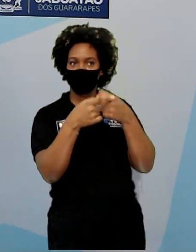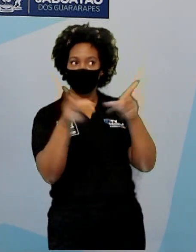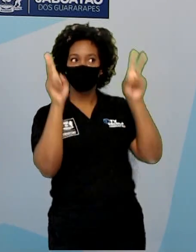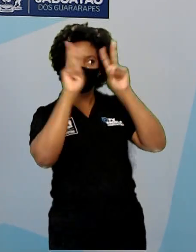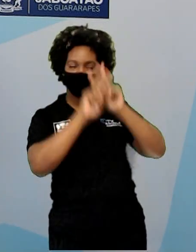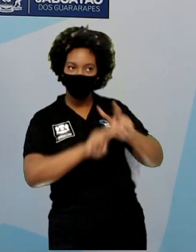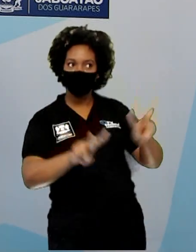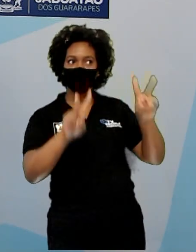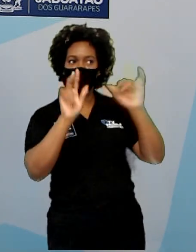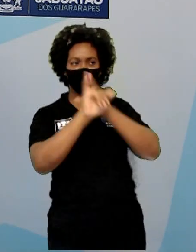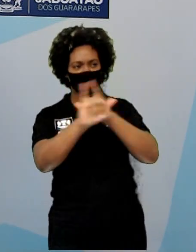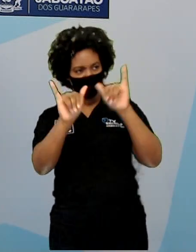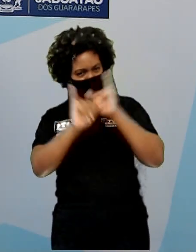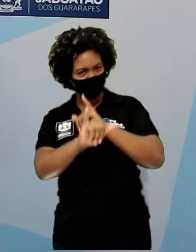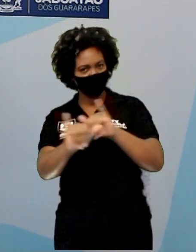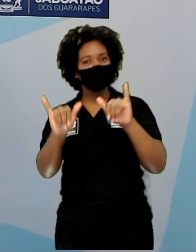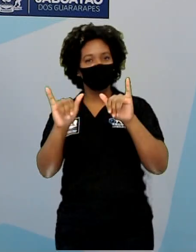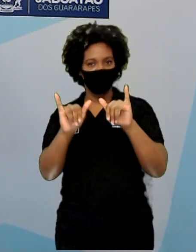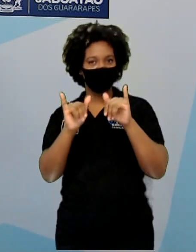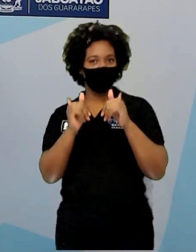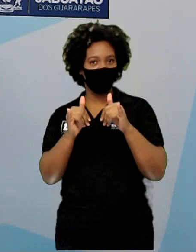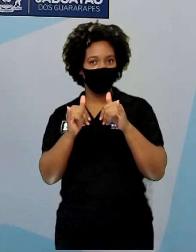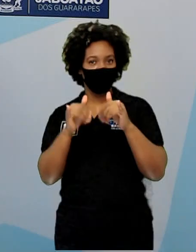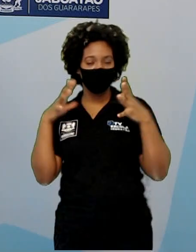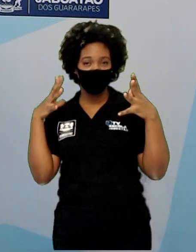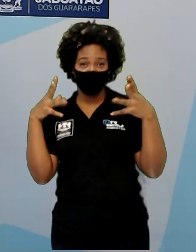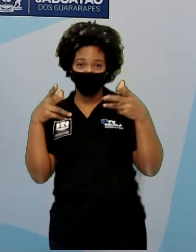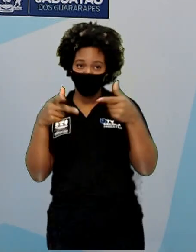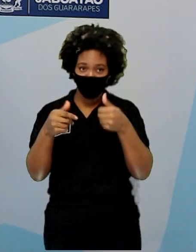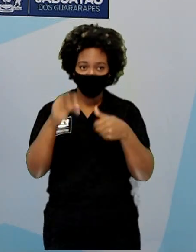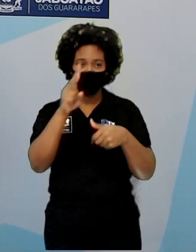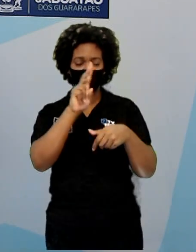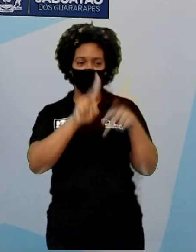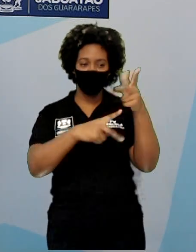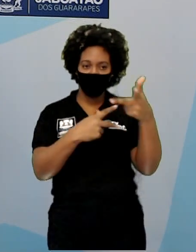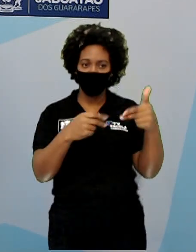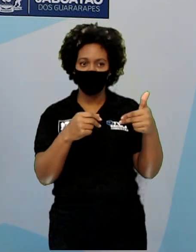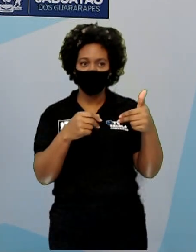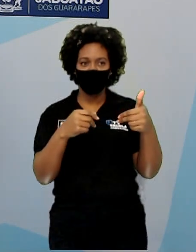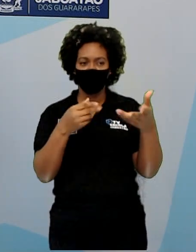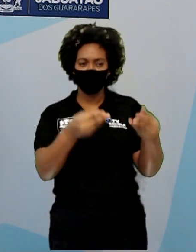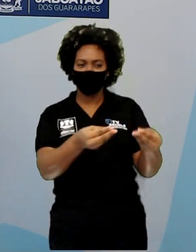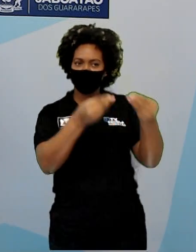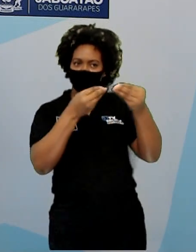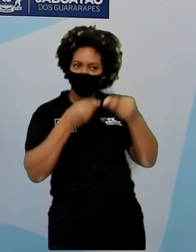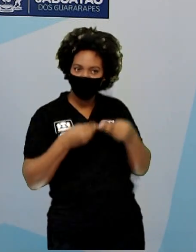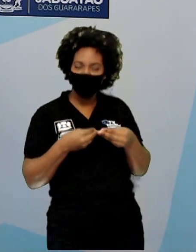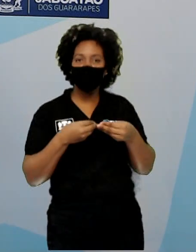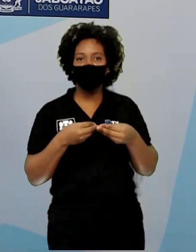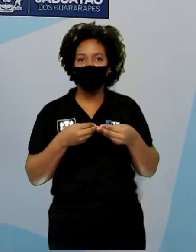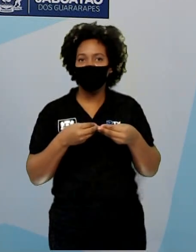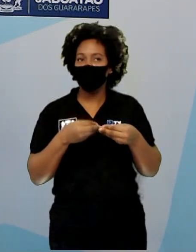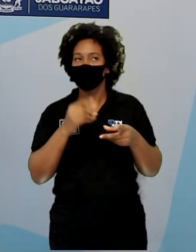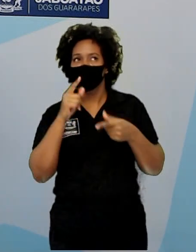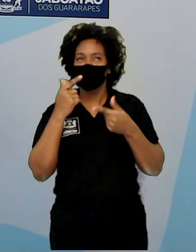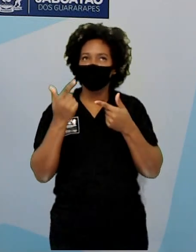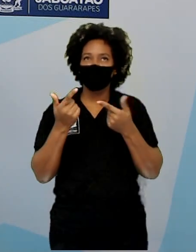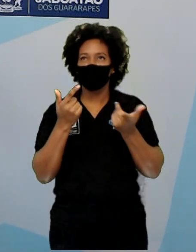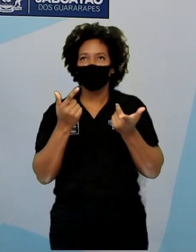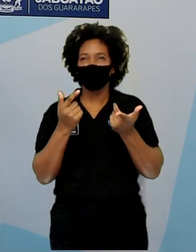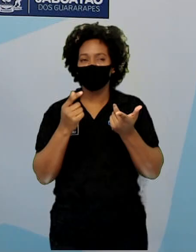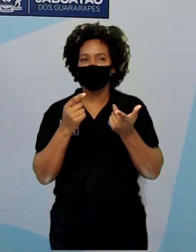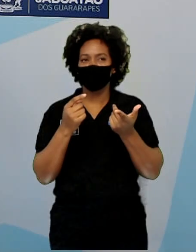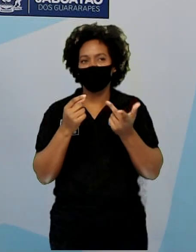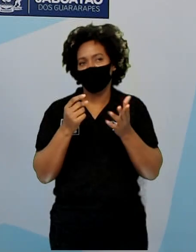o anúncio, vê ali tudo que aquele produto pode nos oferecer. Talvez você nem tenha tanto